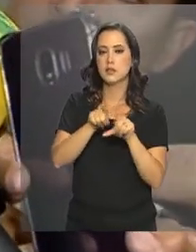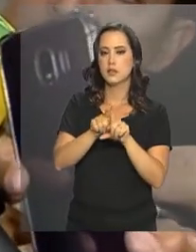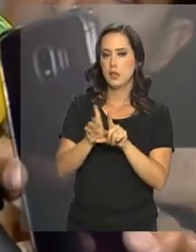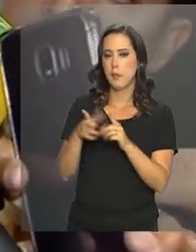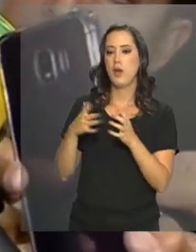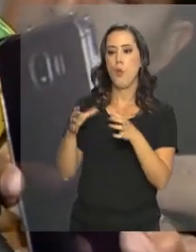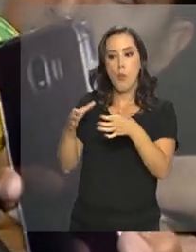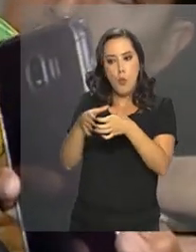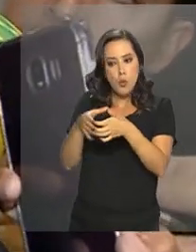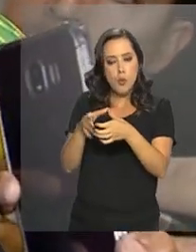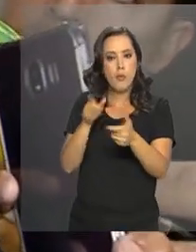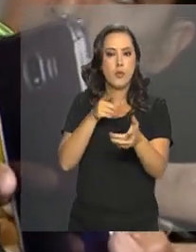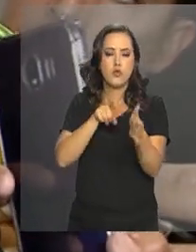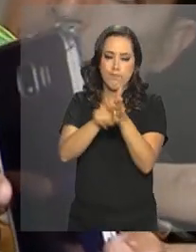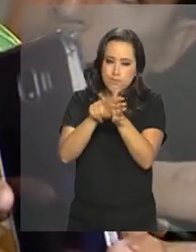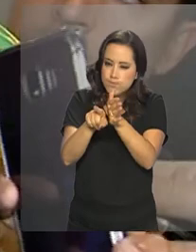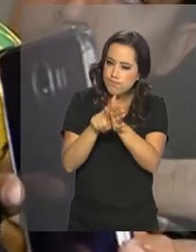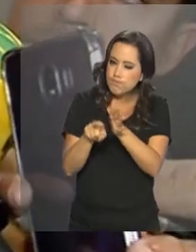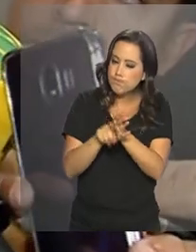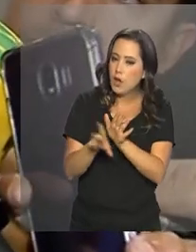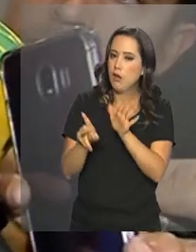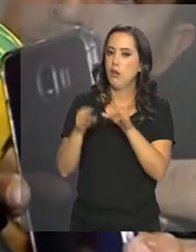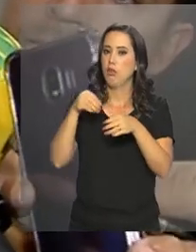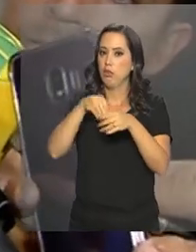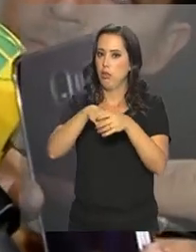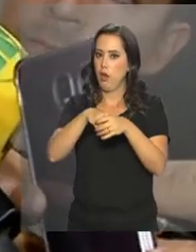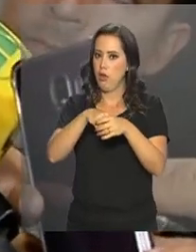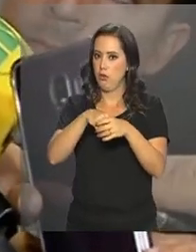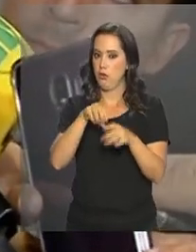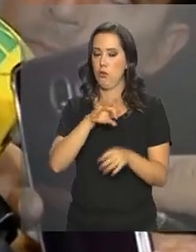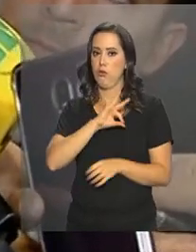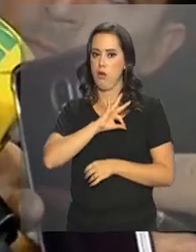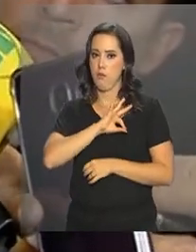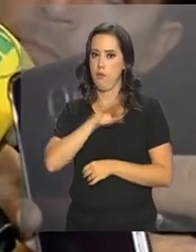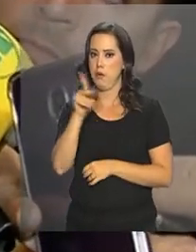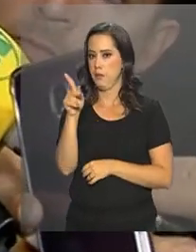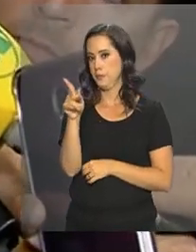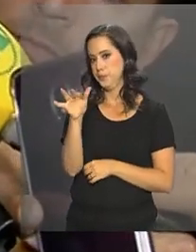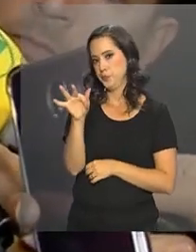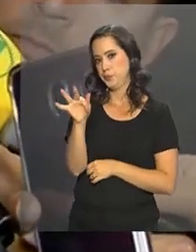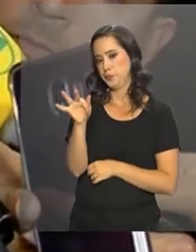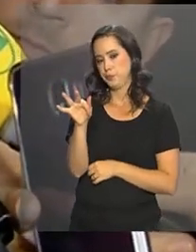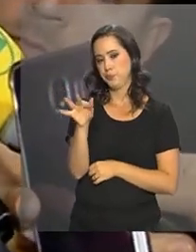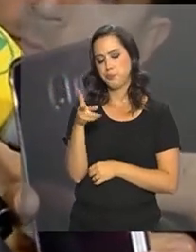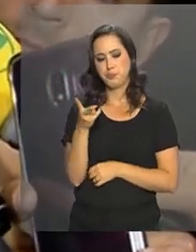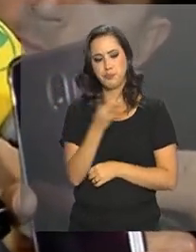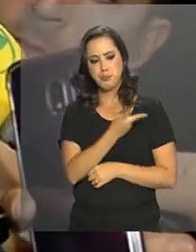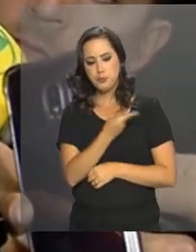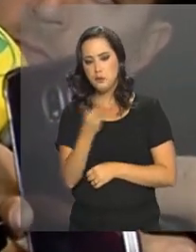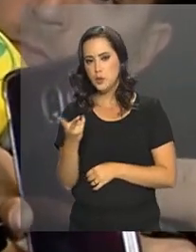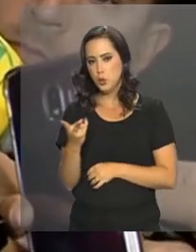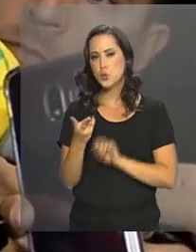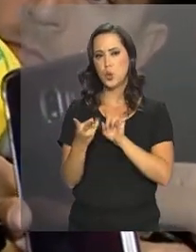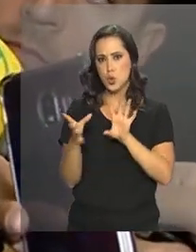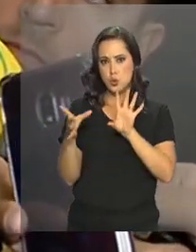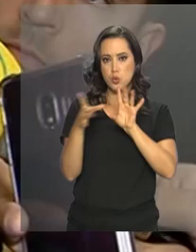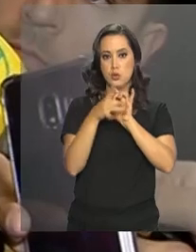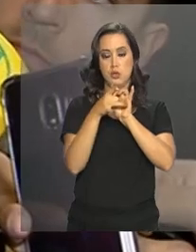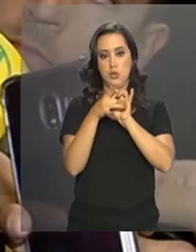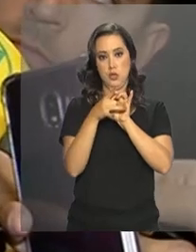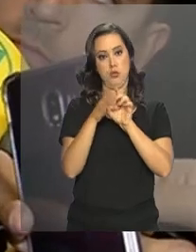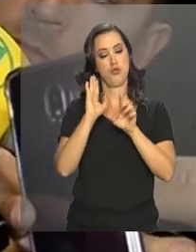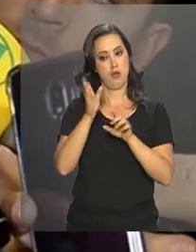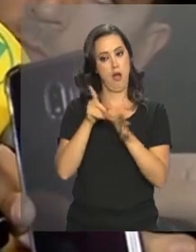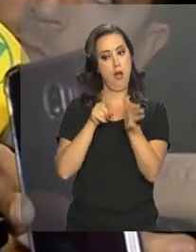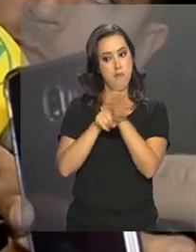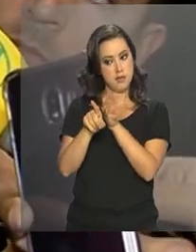de Investigações, que fica na Polícia Federal. Nós estamos integrados, as investigações da Polícia Federal já